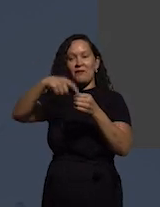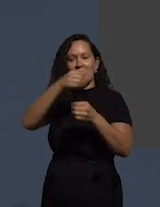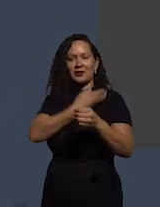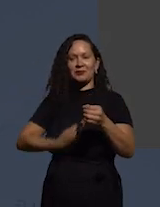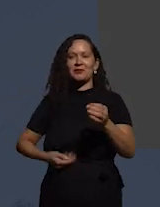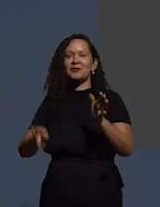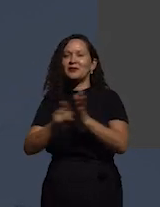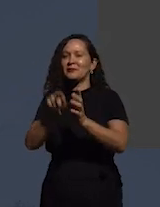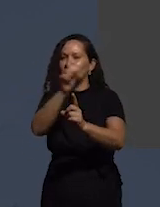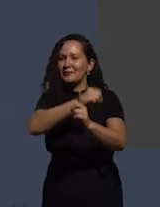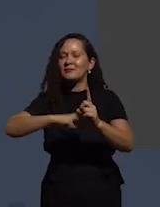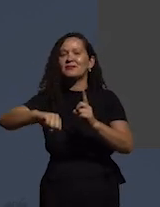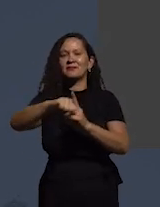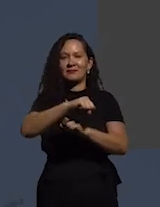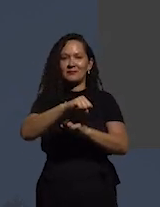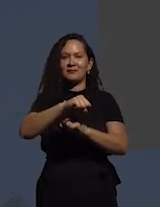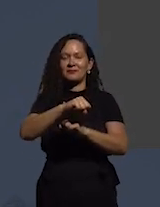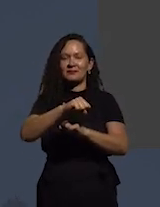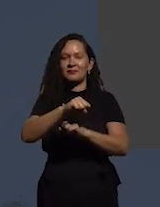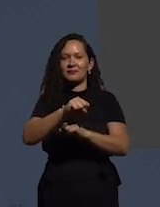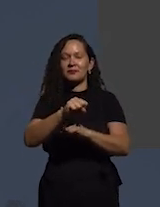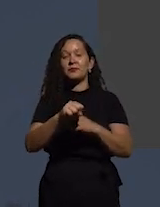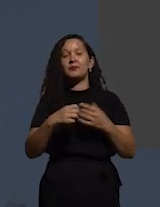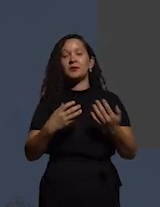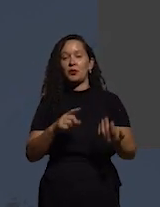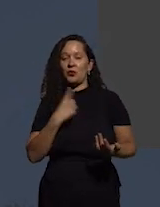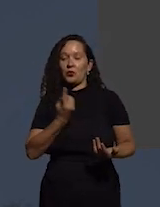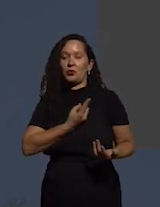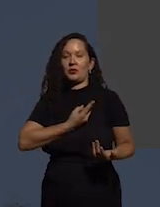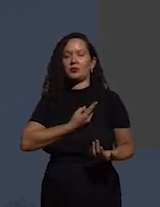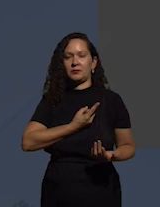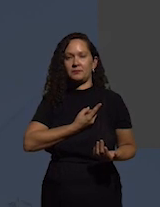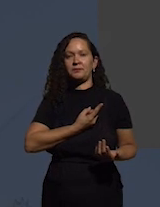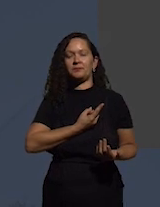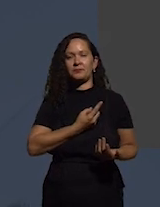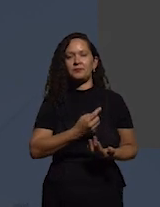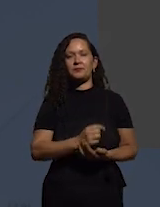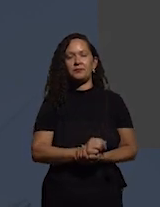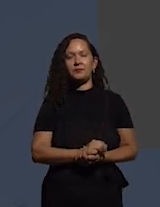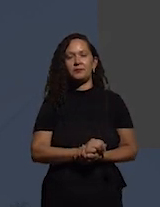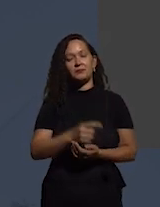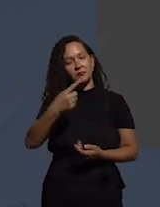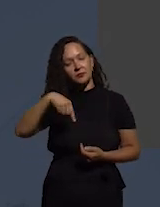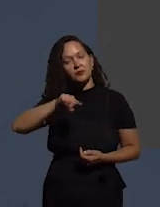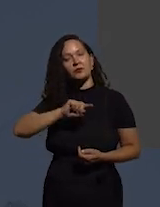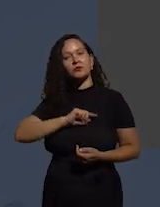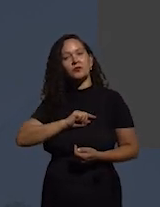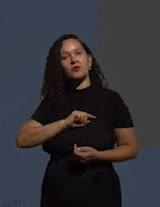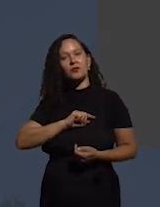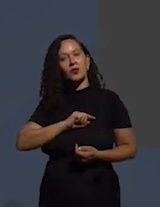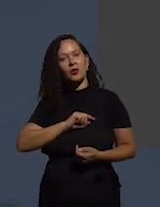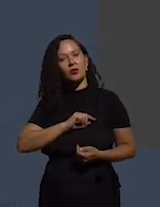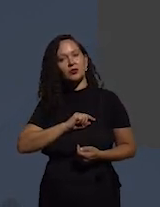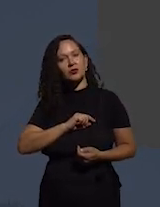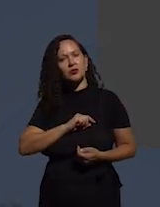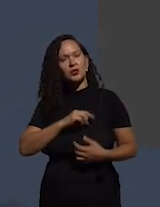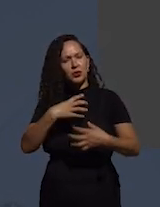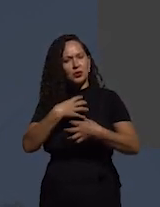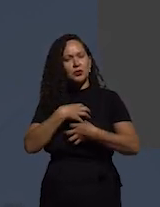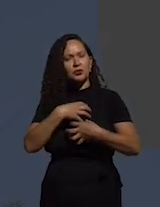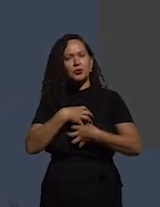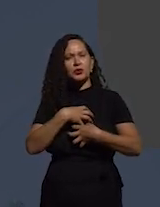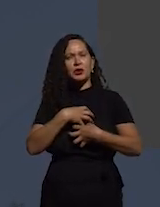e isso que nós chamamos de uma modalidade agente